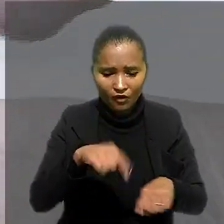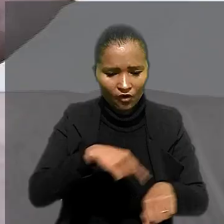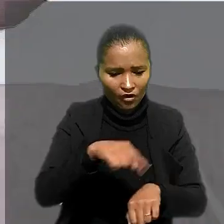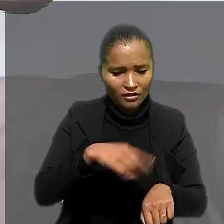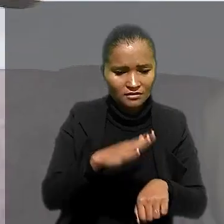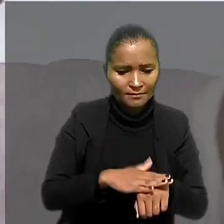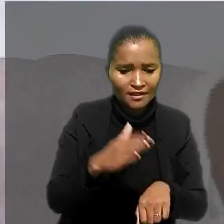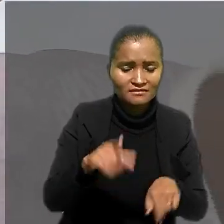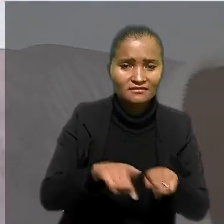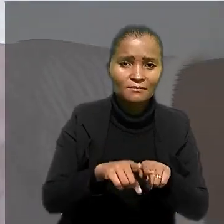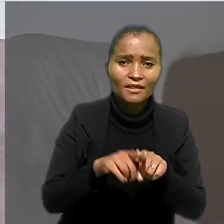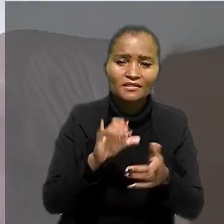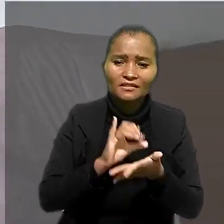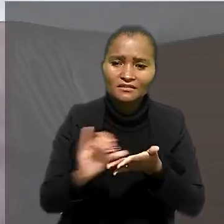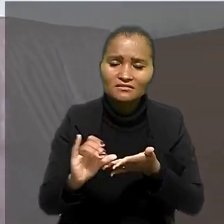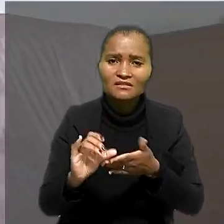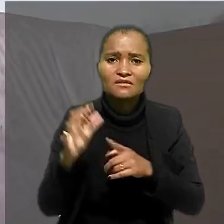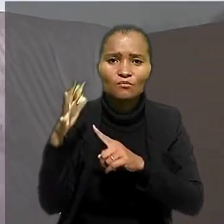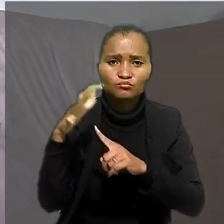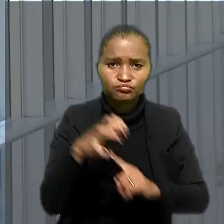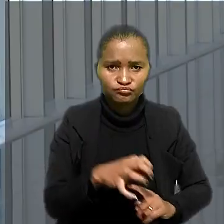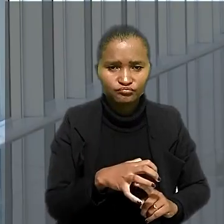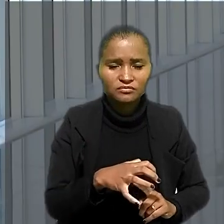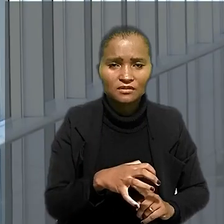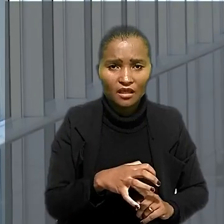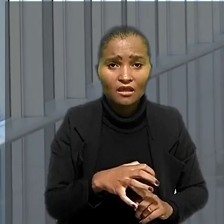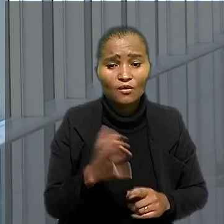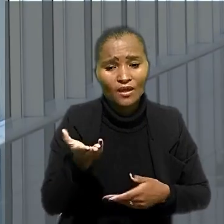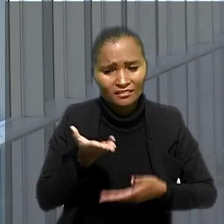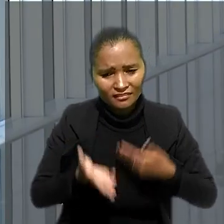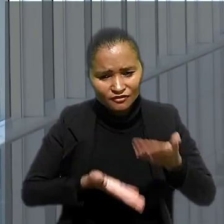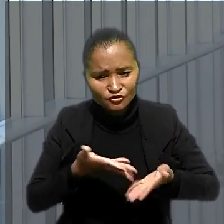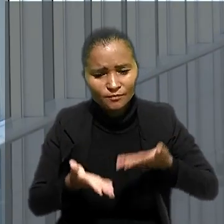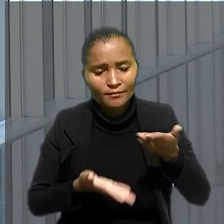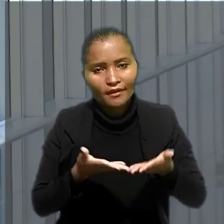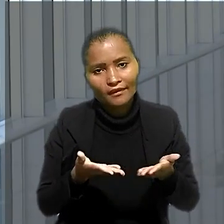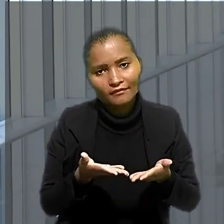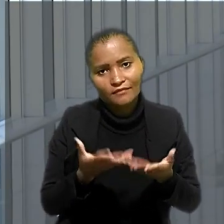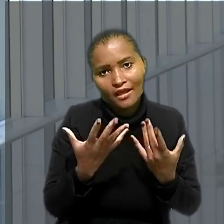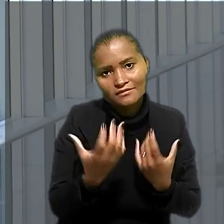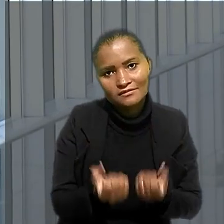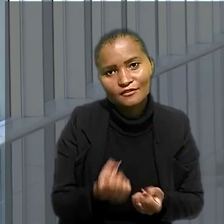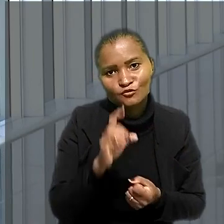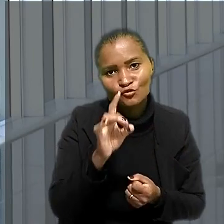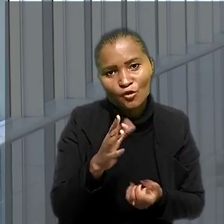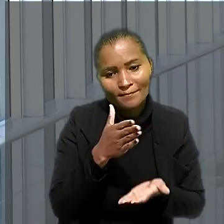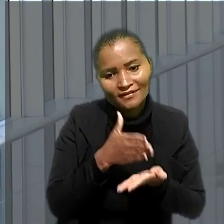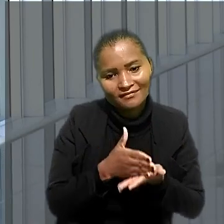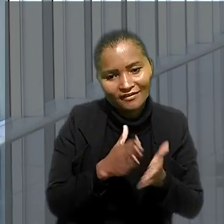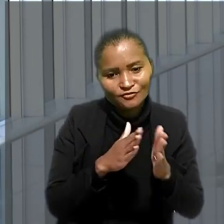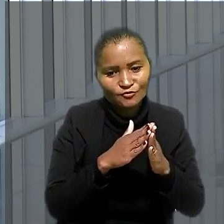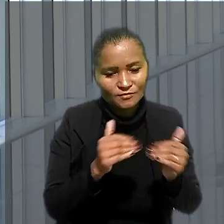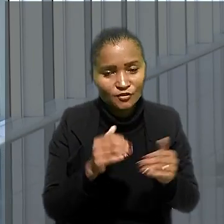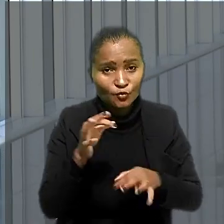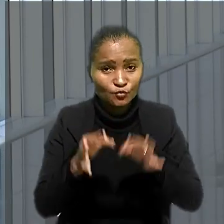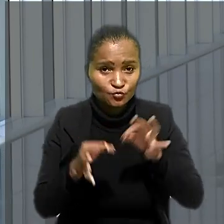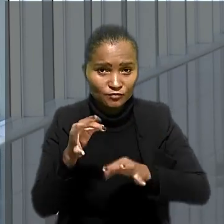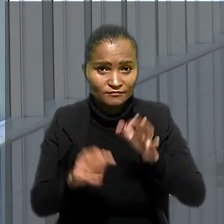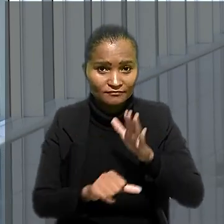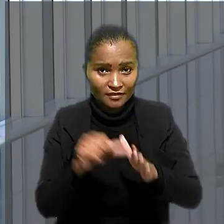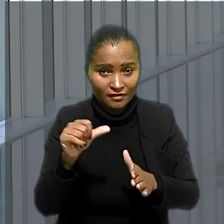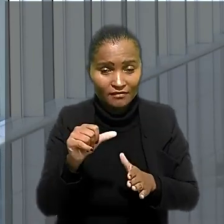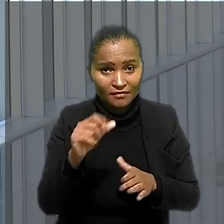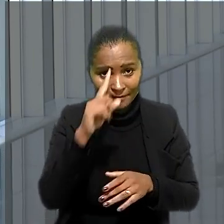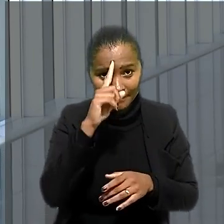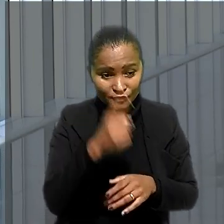horas extras e indenização por assédio moral. Com o atendimento apenas parcial dos pedidos, o juízo de primeiro grau determinou que a